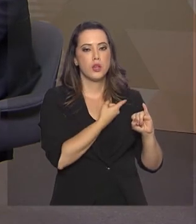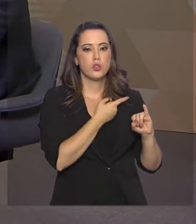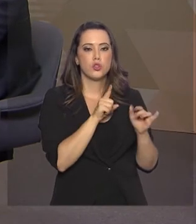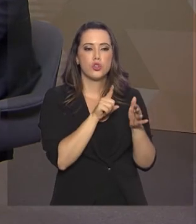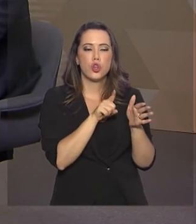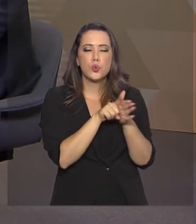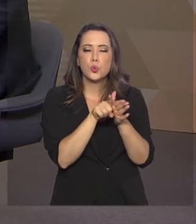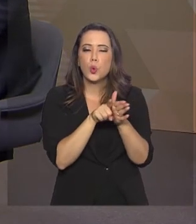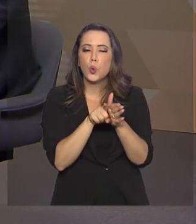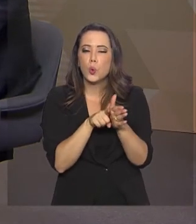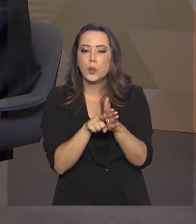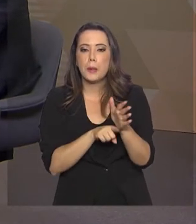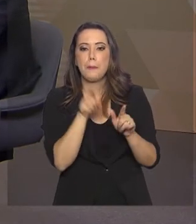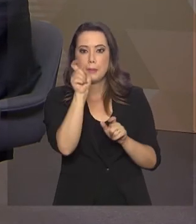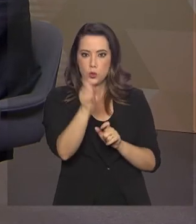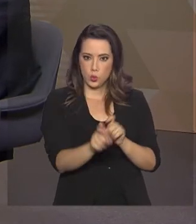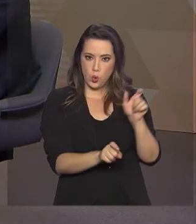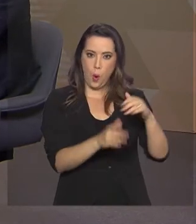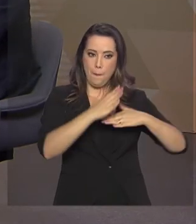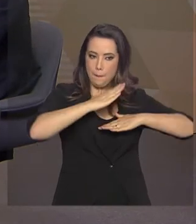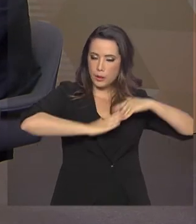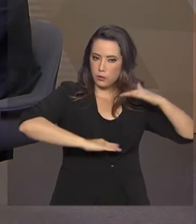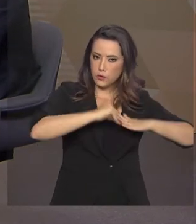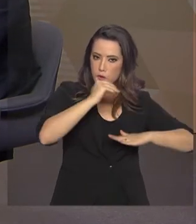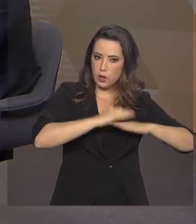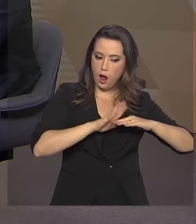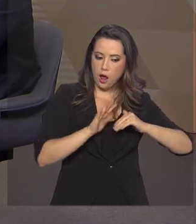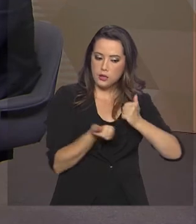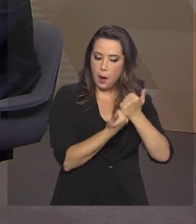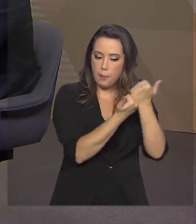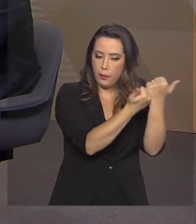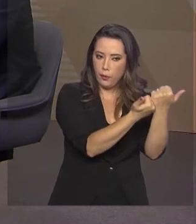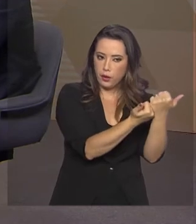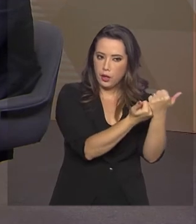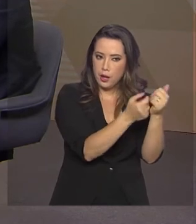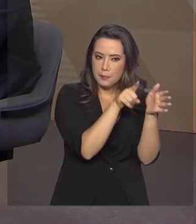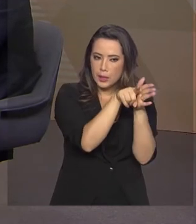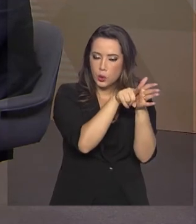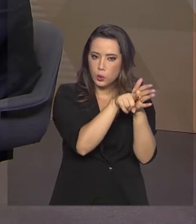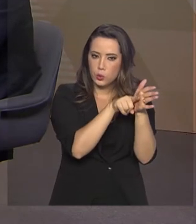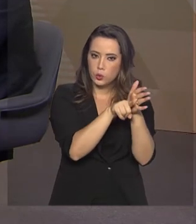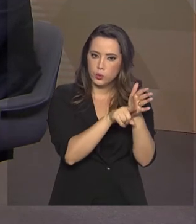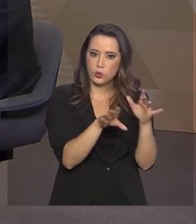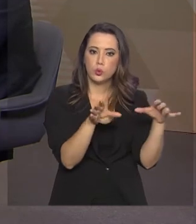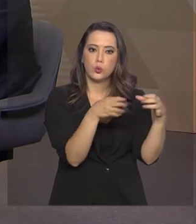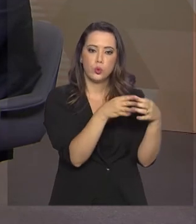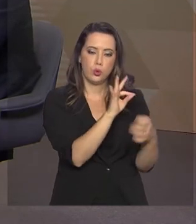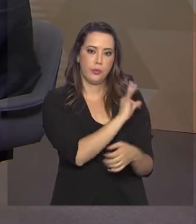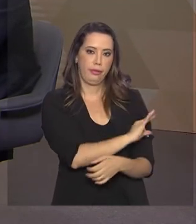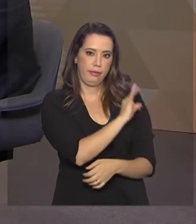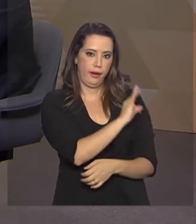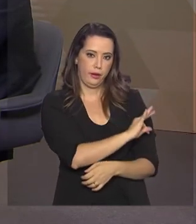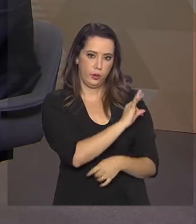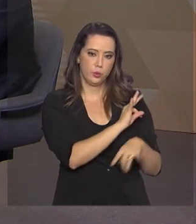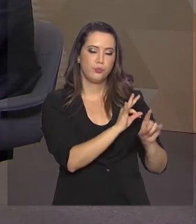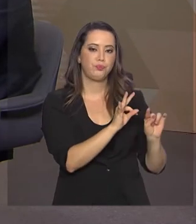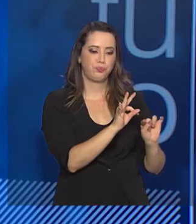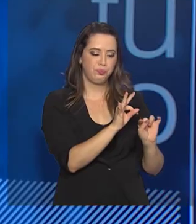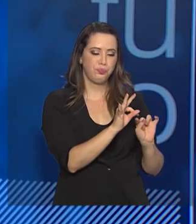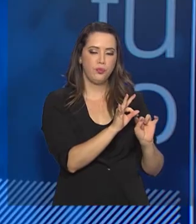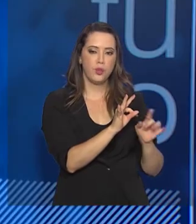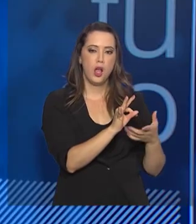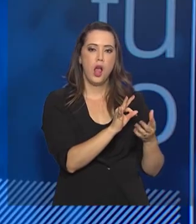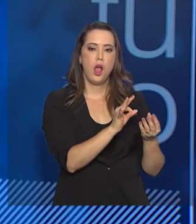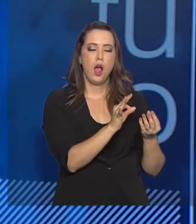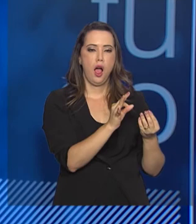a especialistas que ajudam a produzir os itens sob orientação dos técnicos do INEP. Esses itens prontos, eles vão para